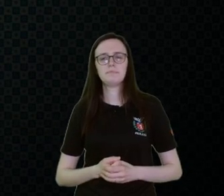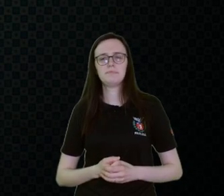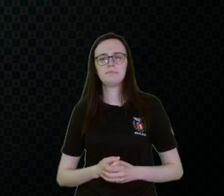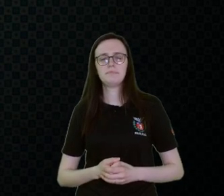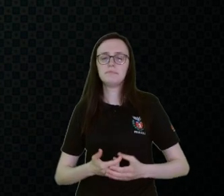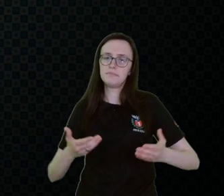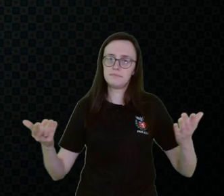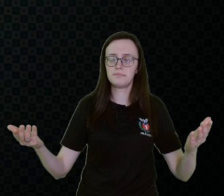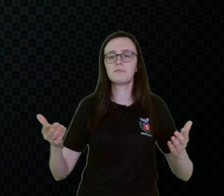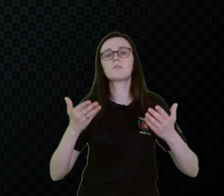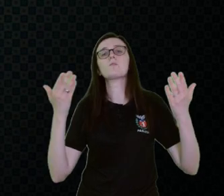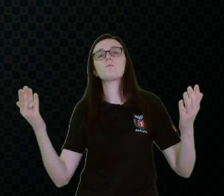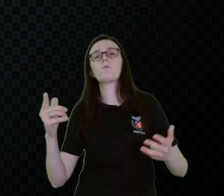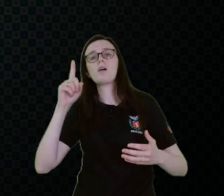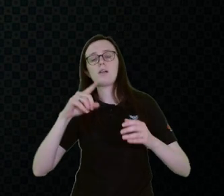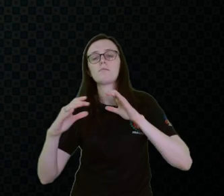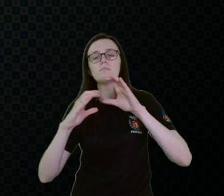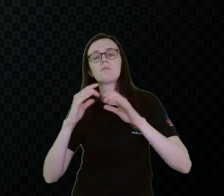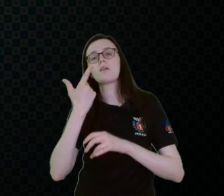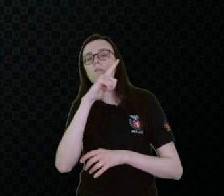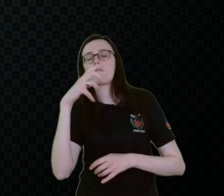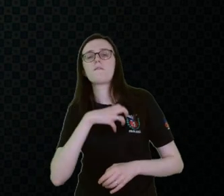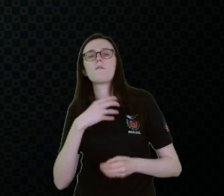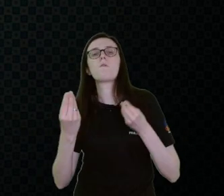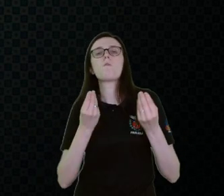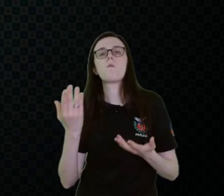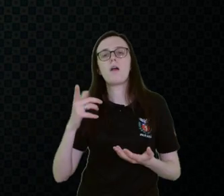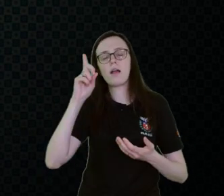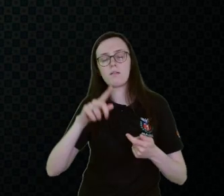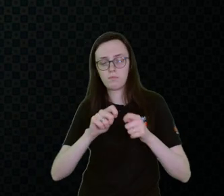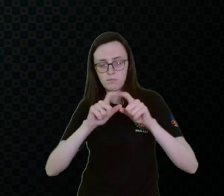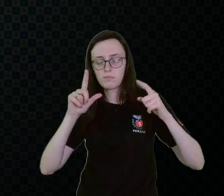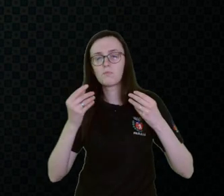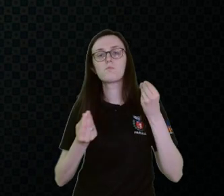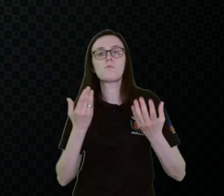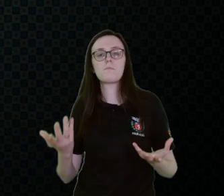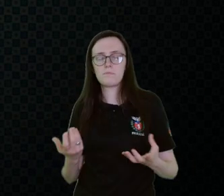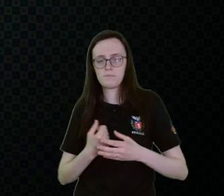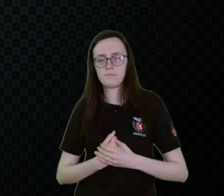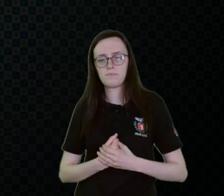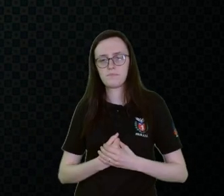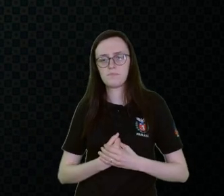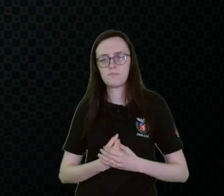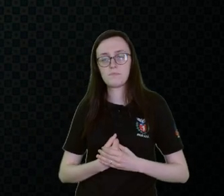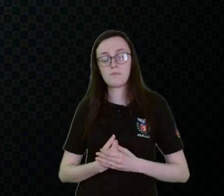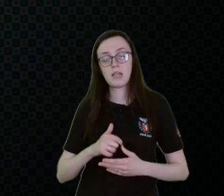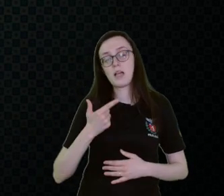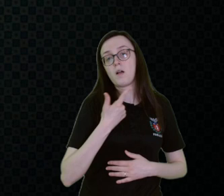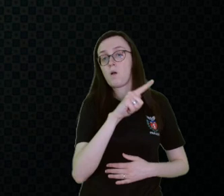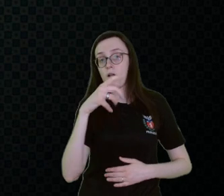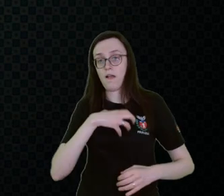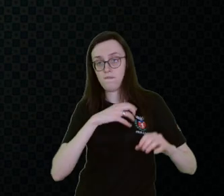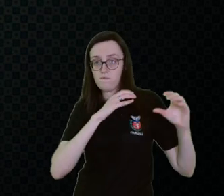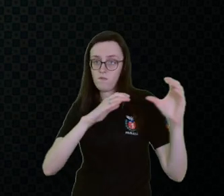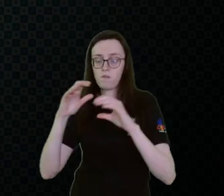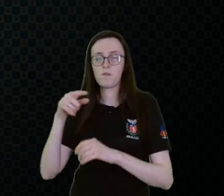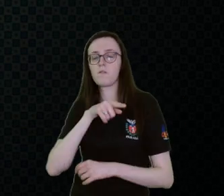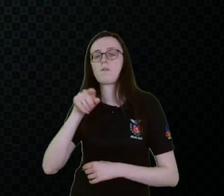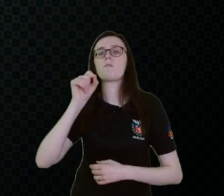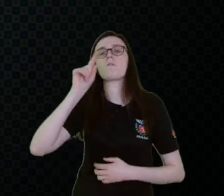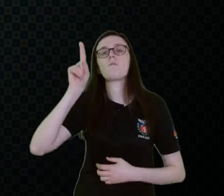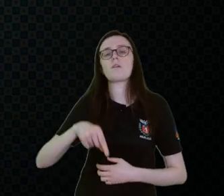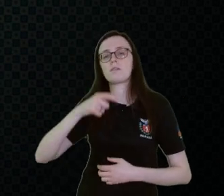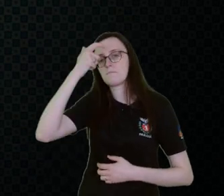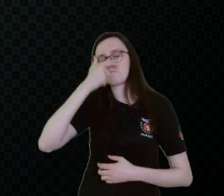Então, quando que ela é comunicação alternativa? Quando que ela é ampliada? Então, a alternativa é o indivíduo que não